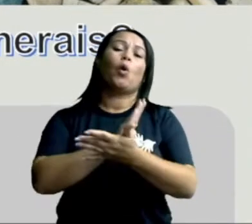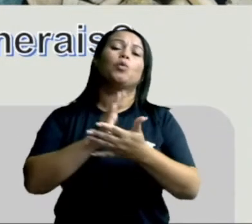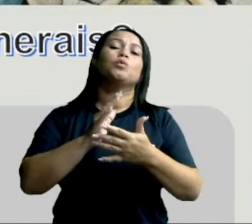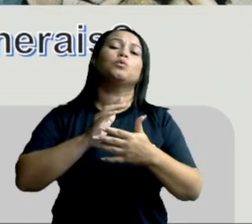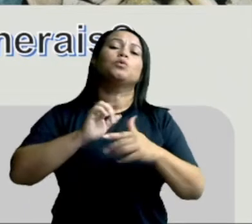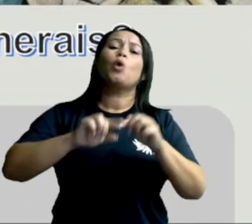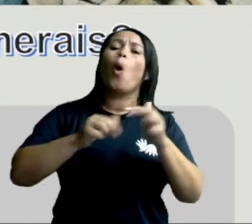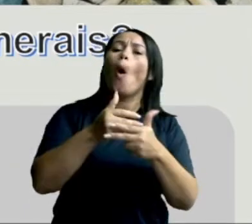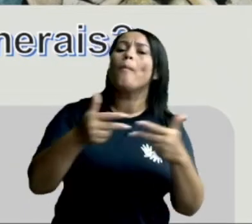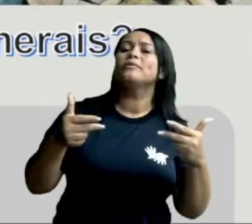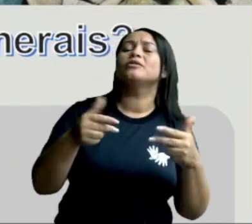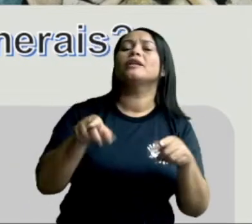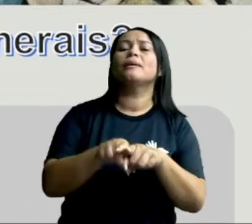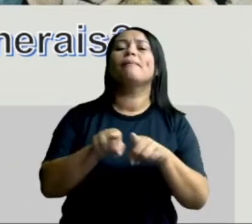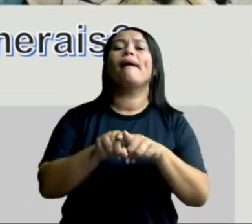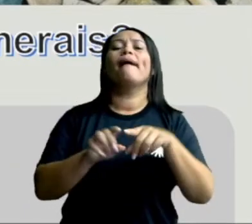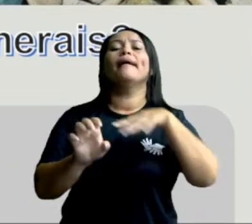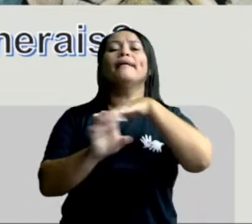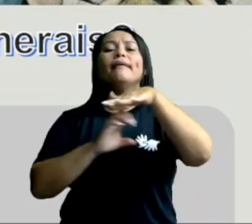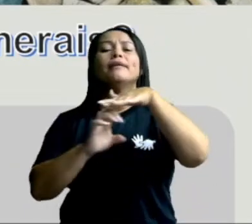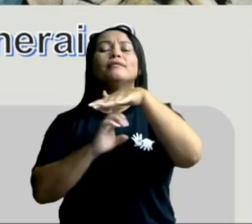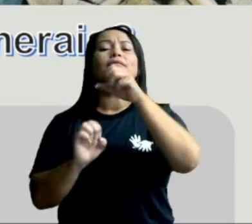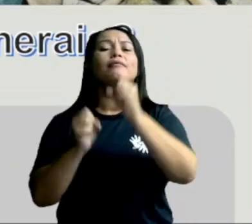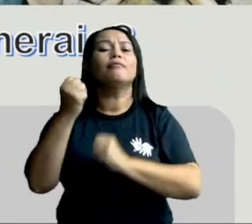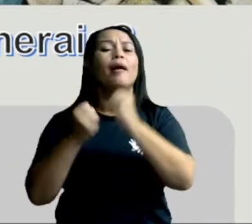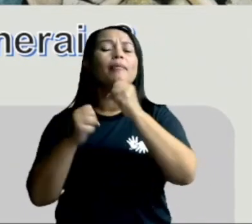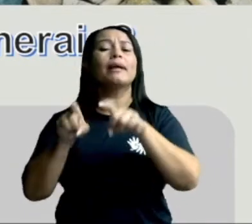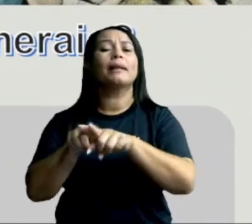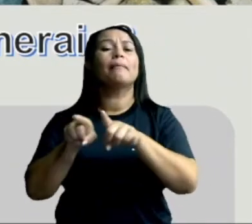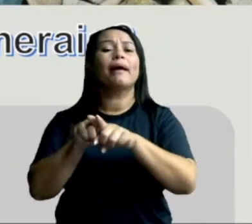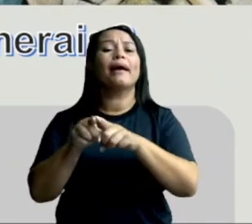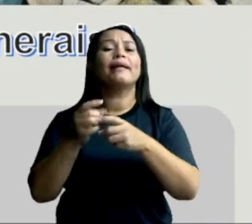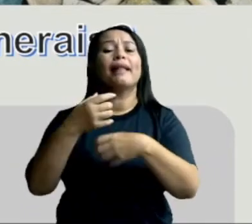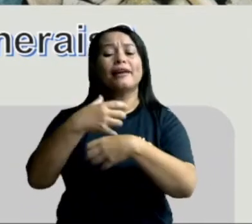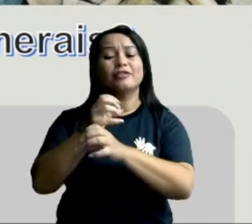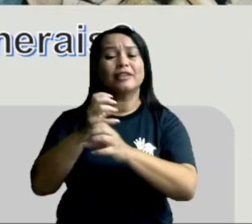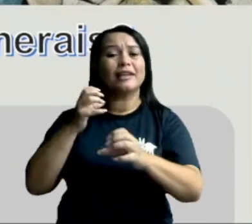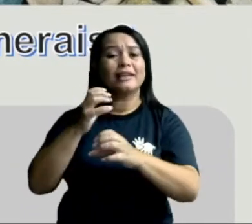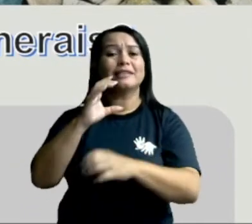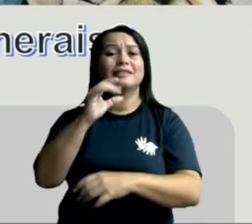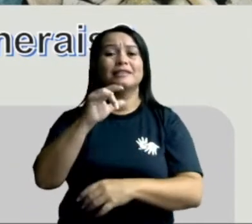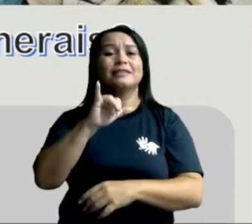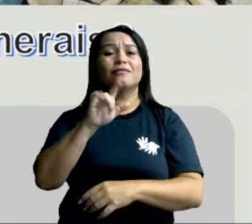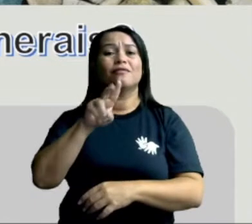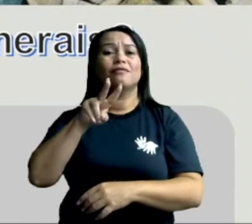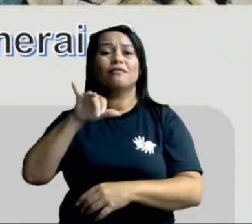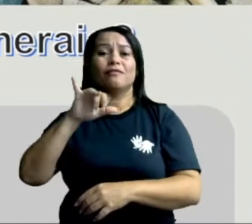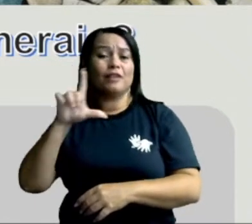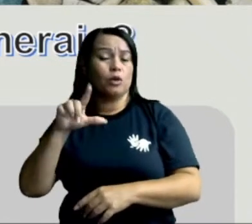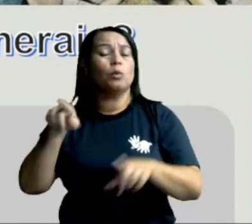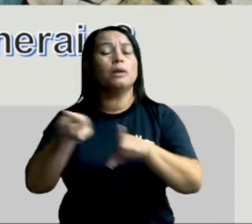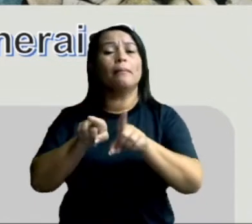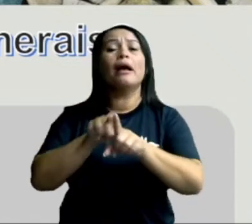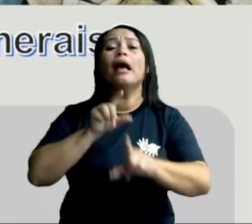na indústria, na engenharia civil. Então, as rochas, pessoal, são